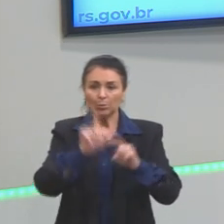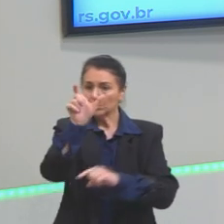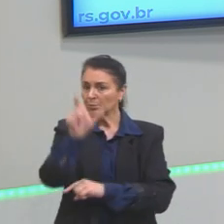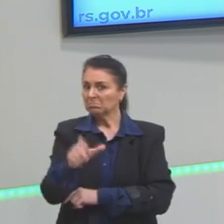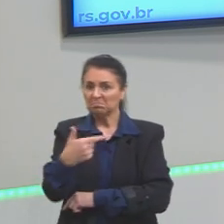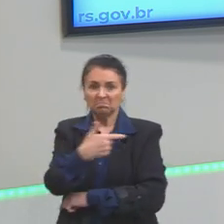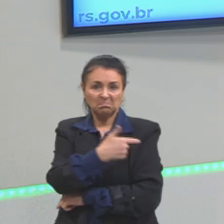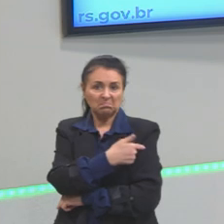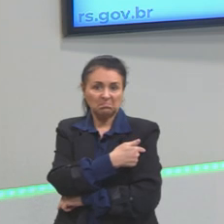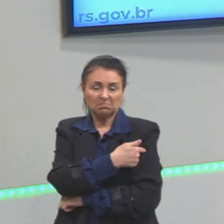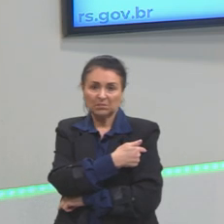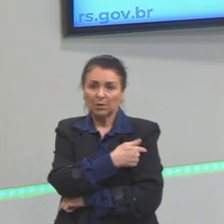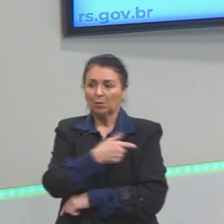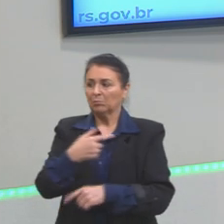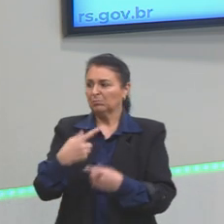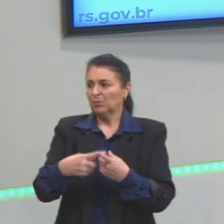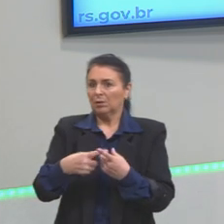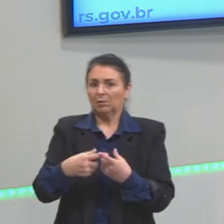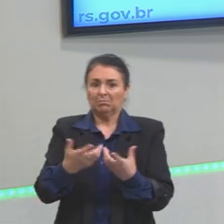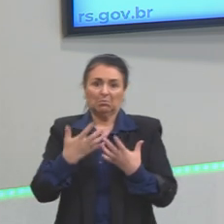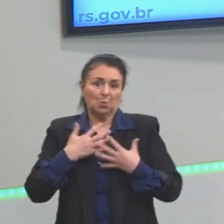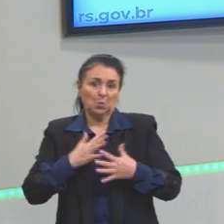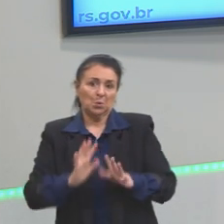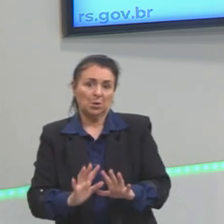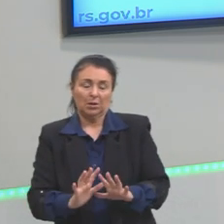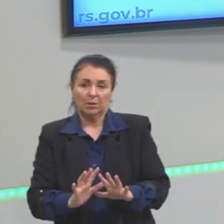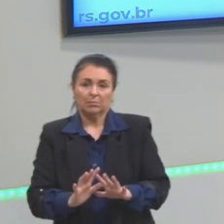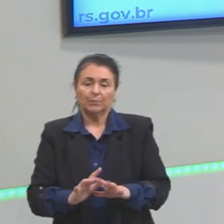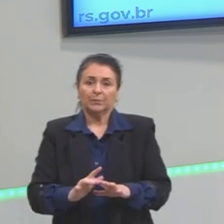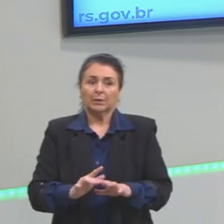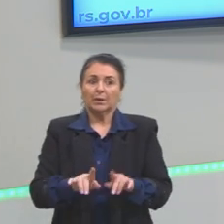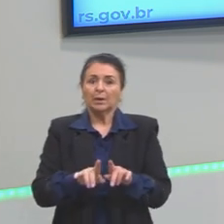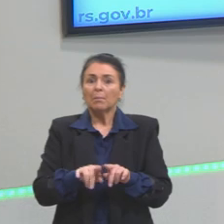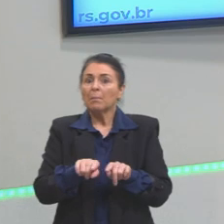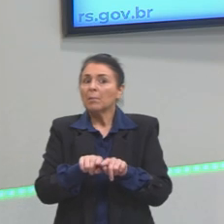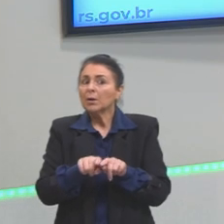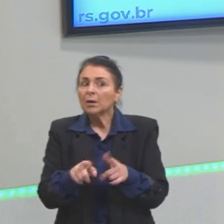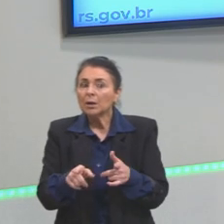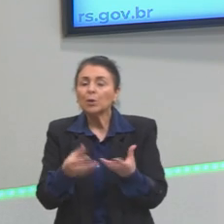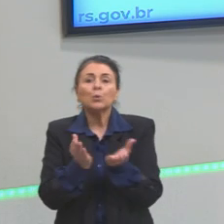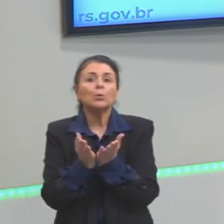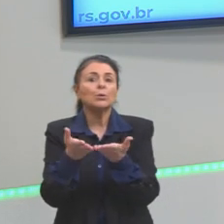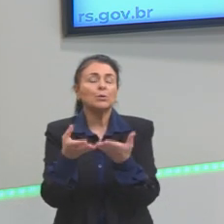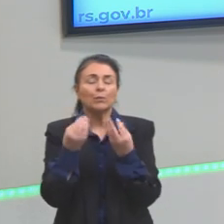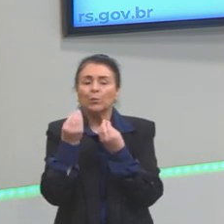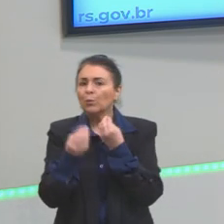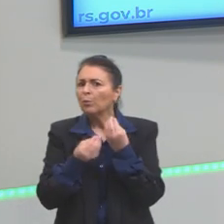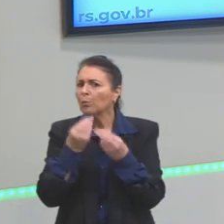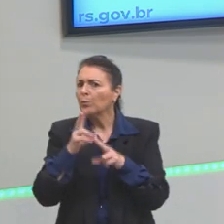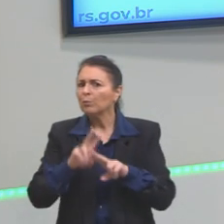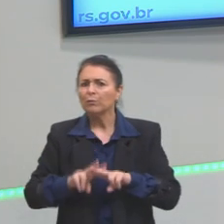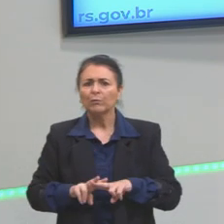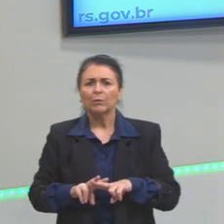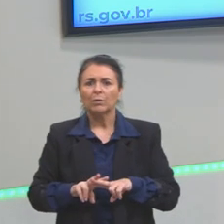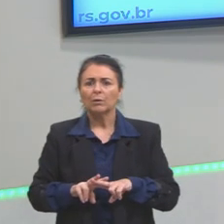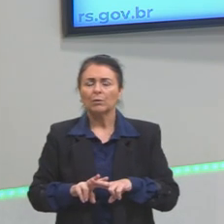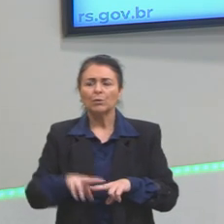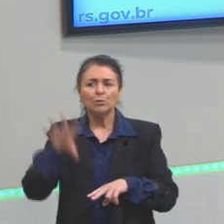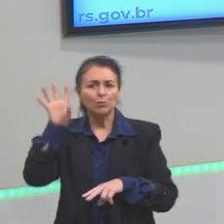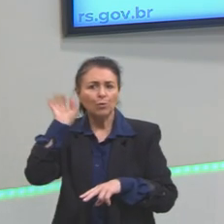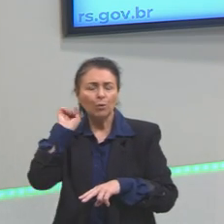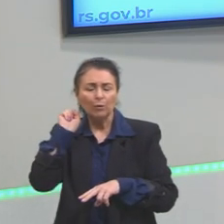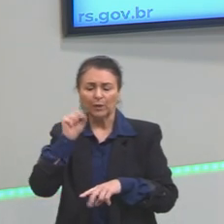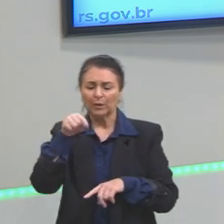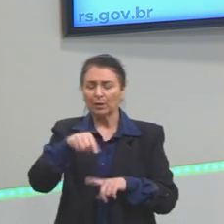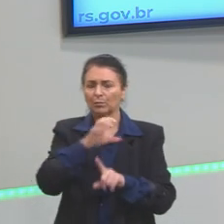por alguns motivos pessoais, individuais, sem levar em conta o coletivo. E a gente ouve muito, assim, na nossa